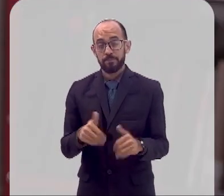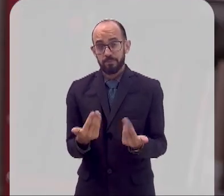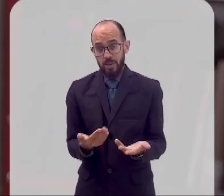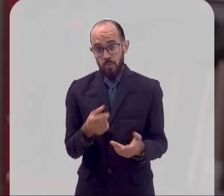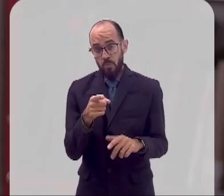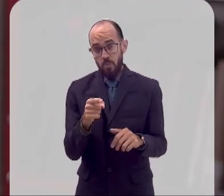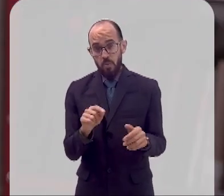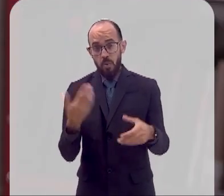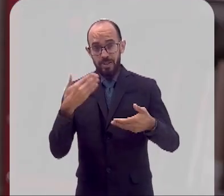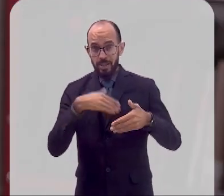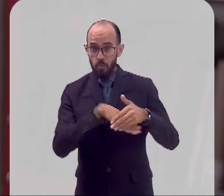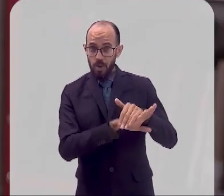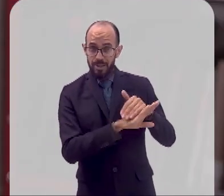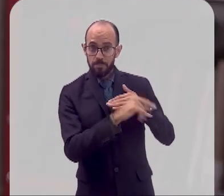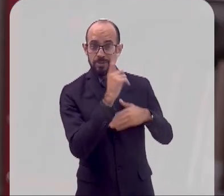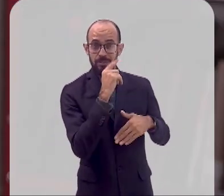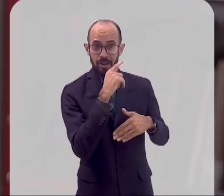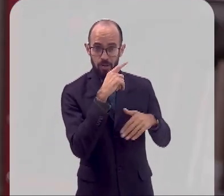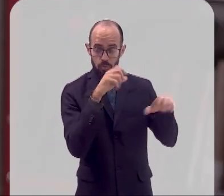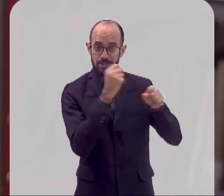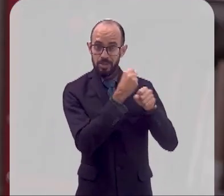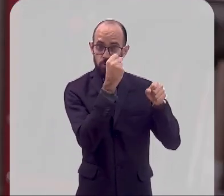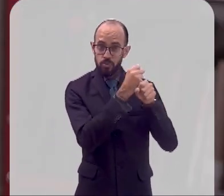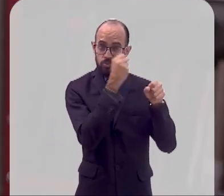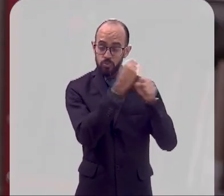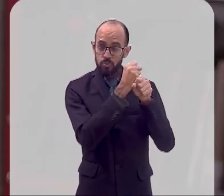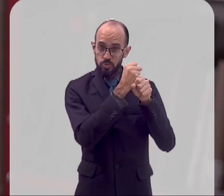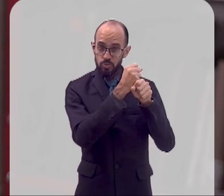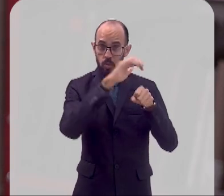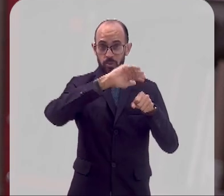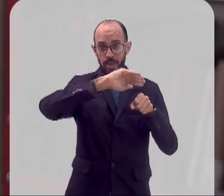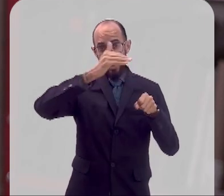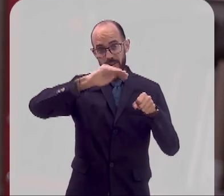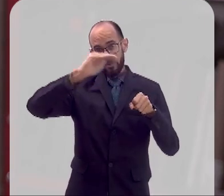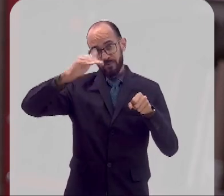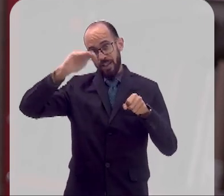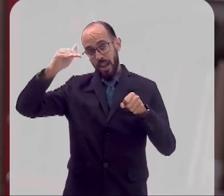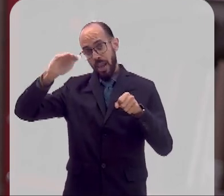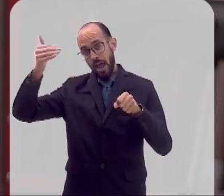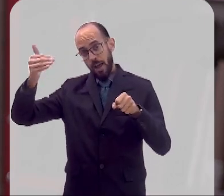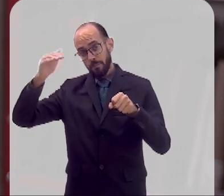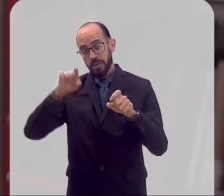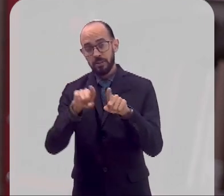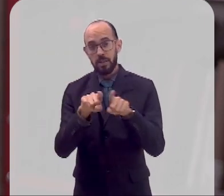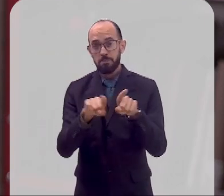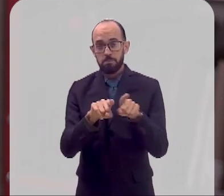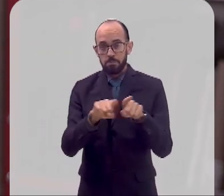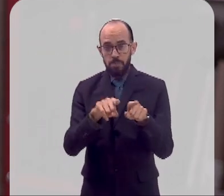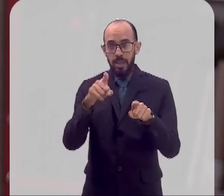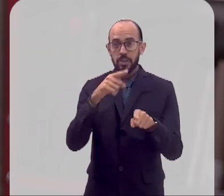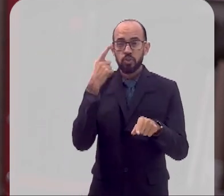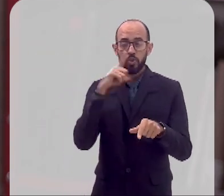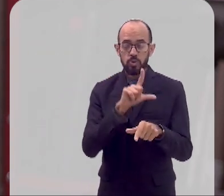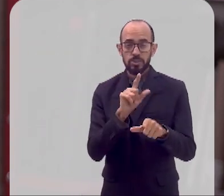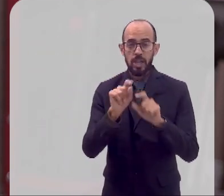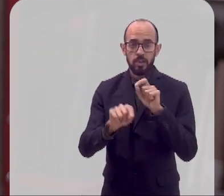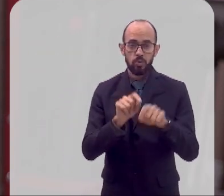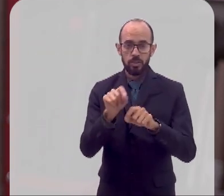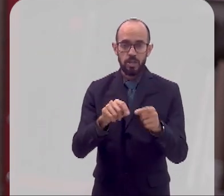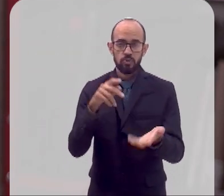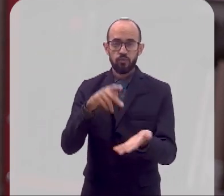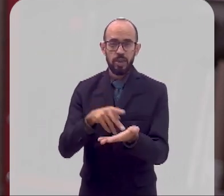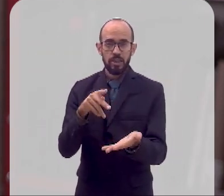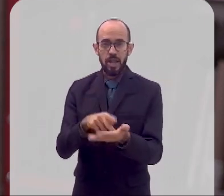reservatório, mais essa construção monumental, né? Dos arcos, do aqueduto da Carioca, é que a gente vai conseguir